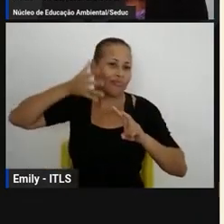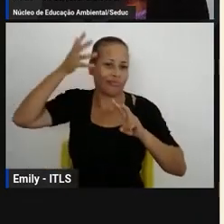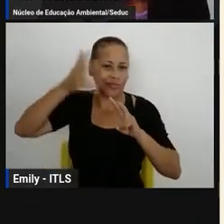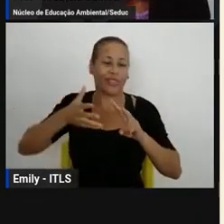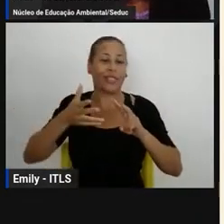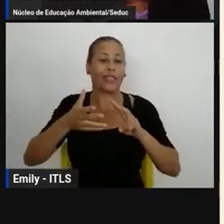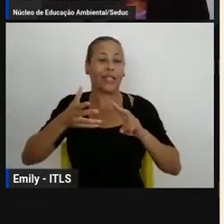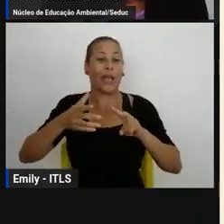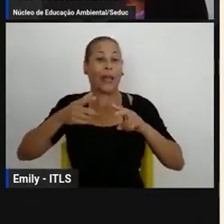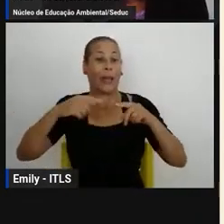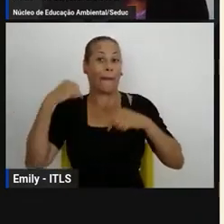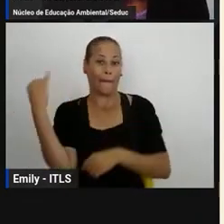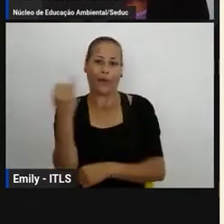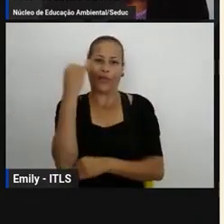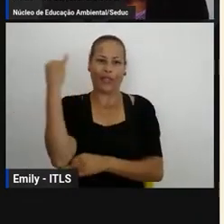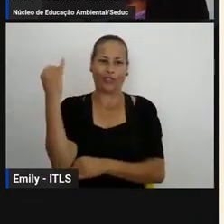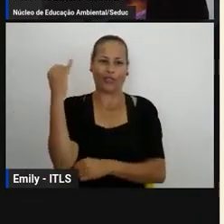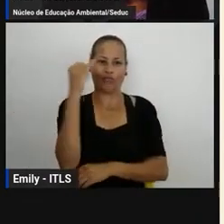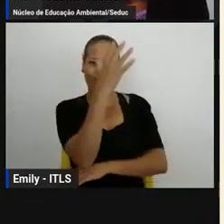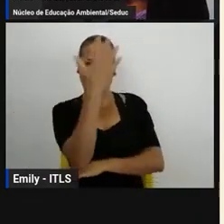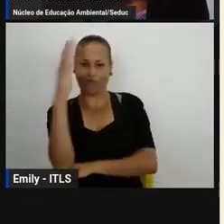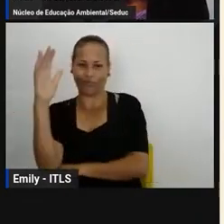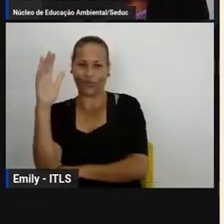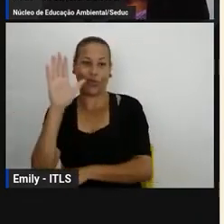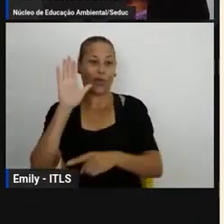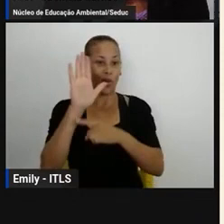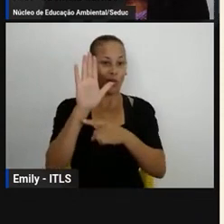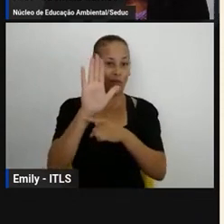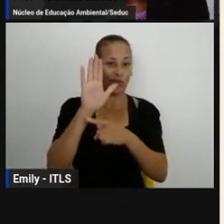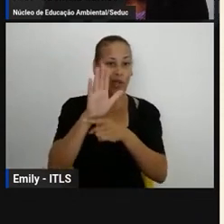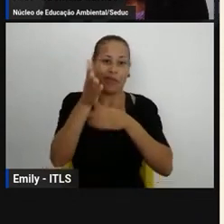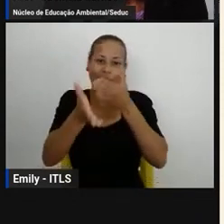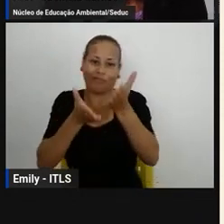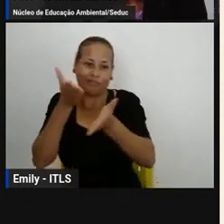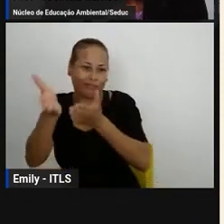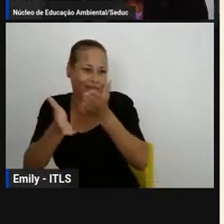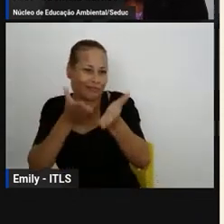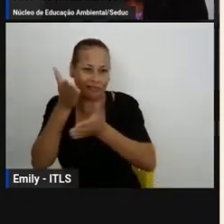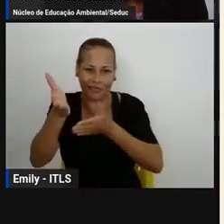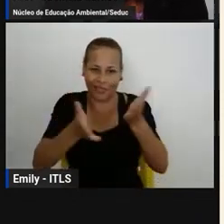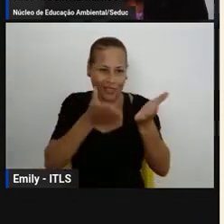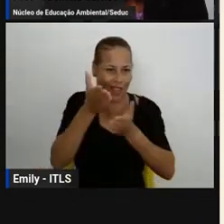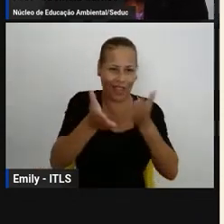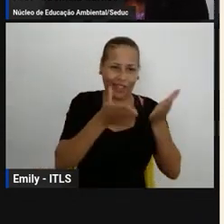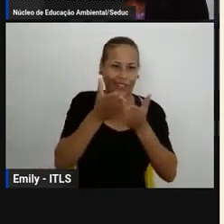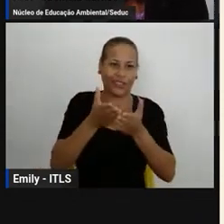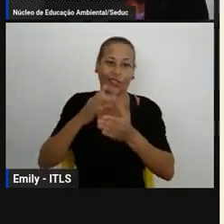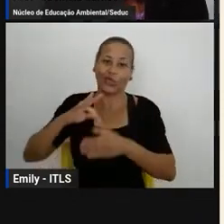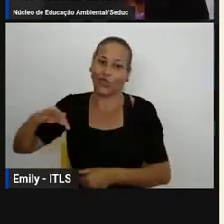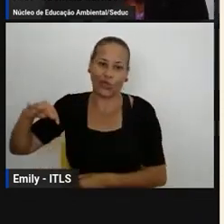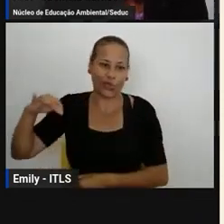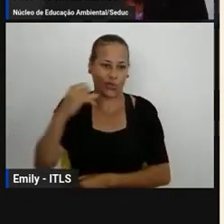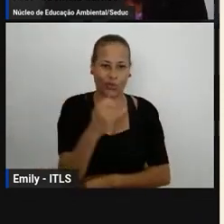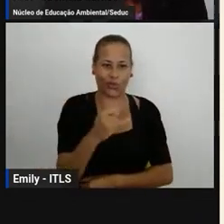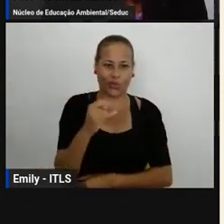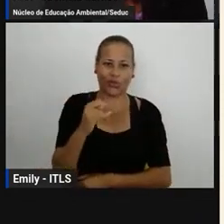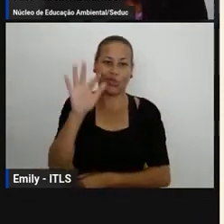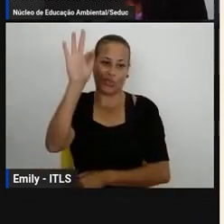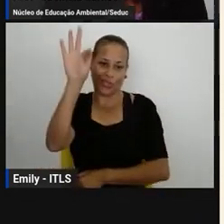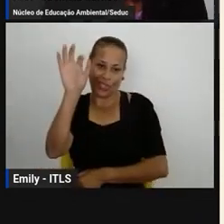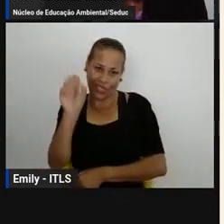ambiental e a secretaria municipal de Feira de Santana agradece a